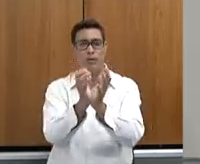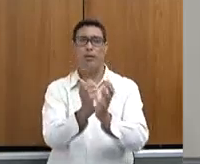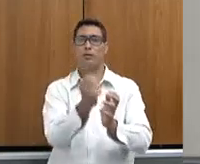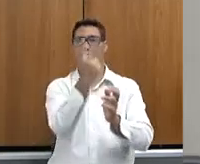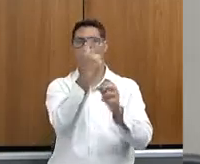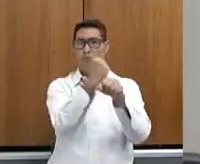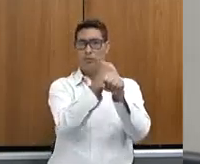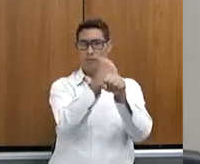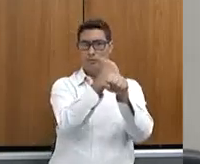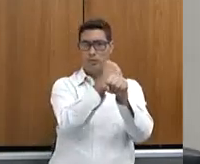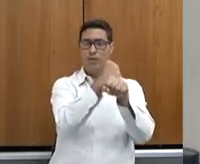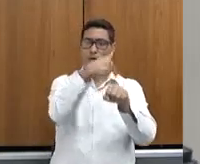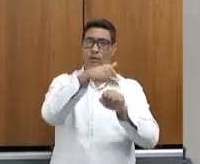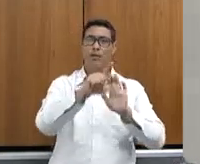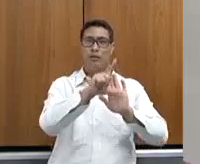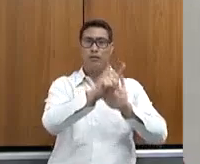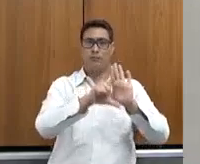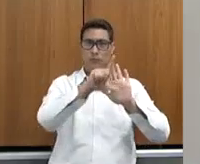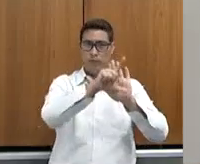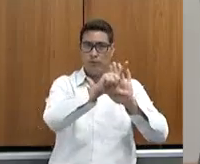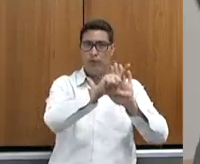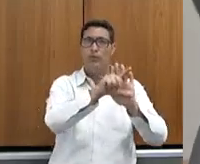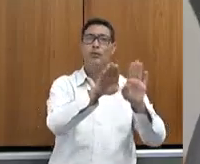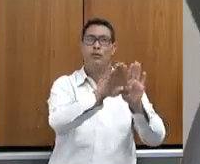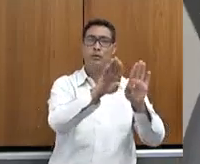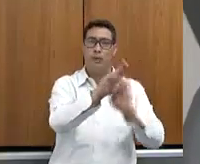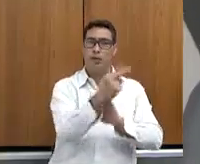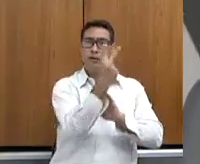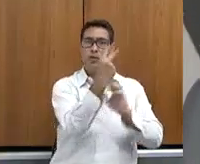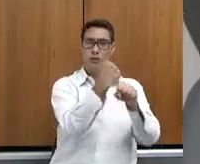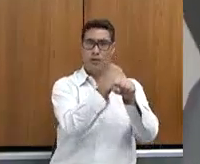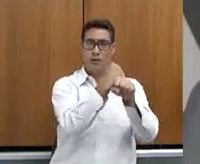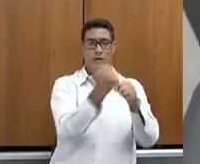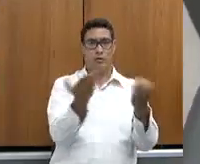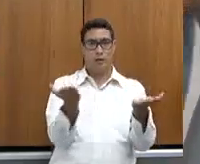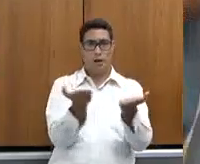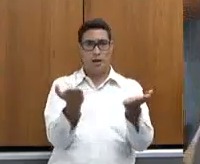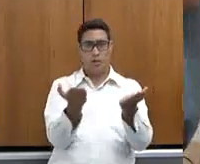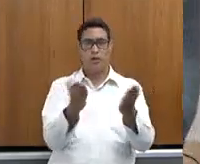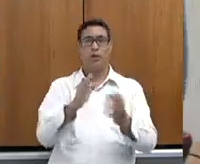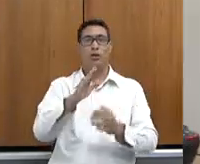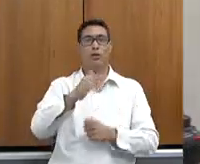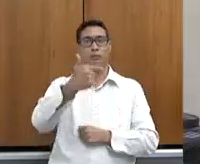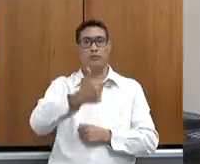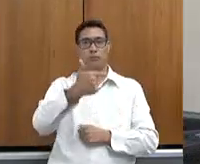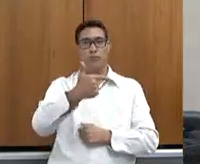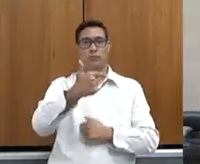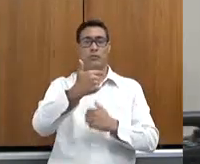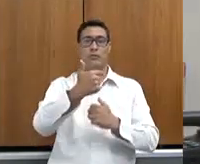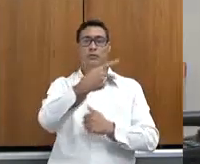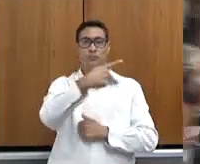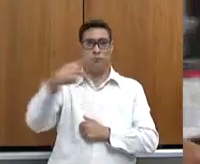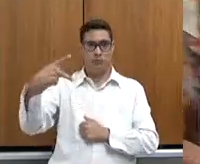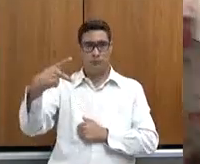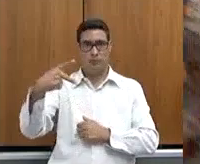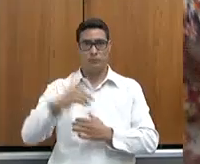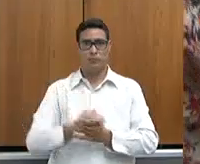anos da legislatura, nesses dois últimos anos fiquei na vice-presidência. E, por uma